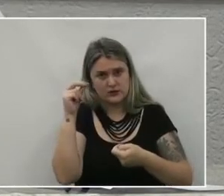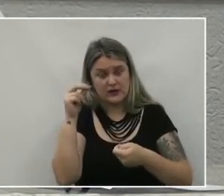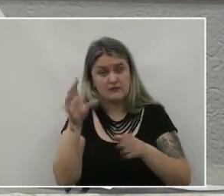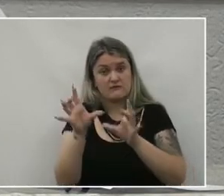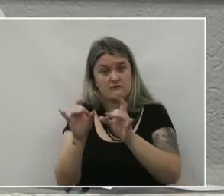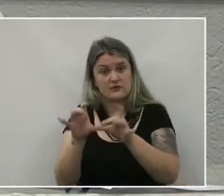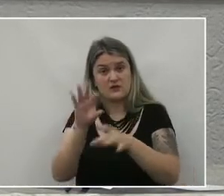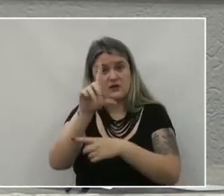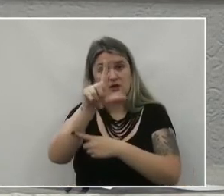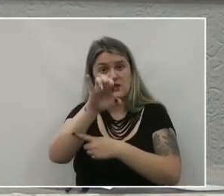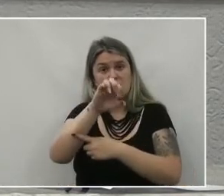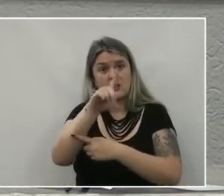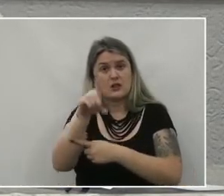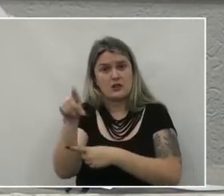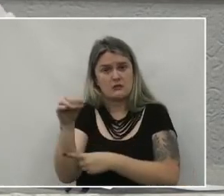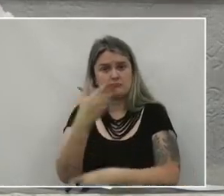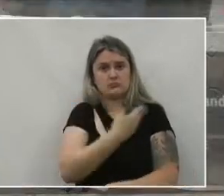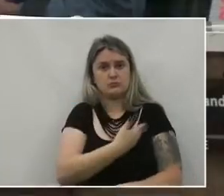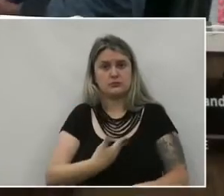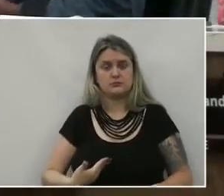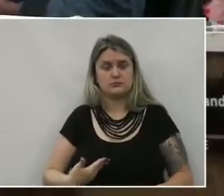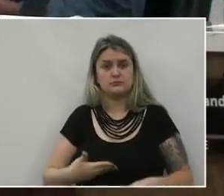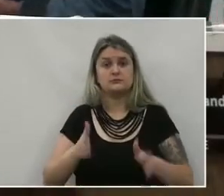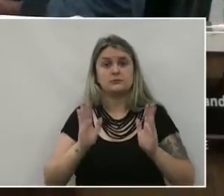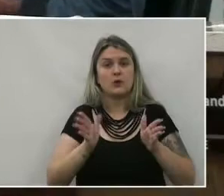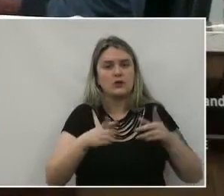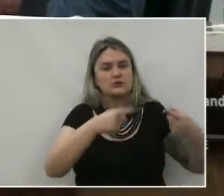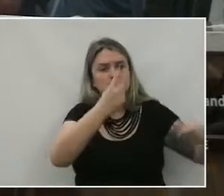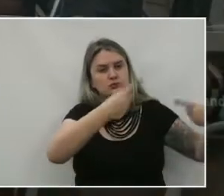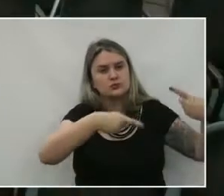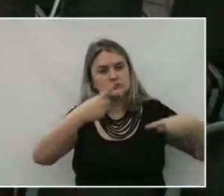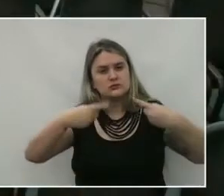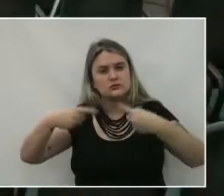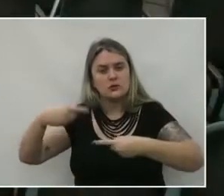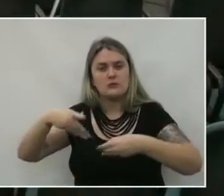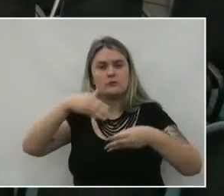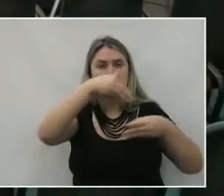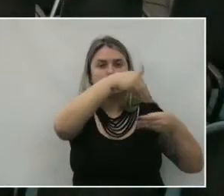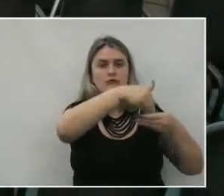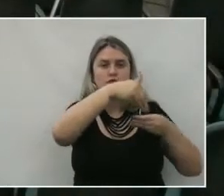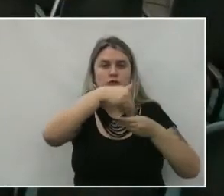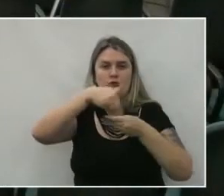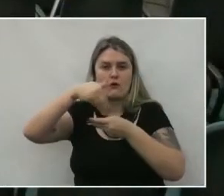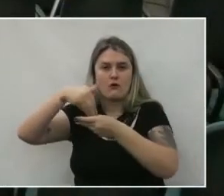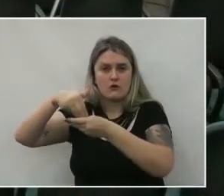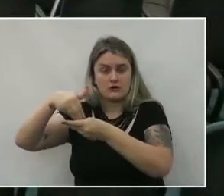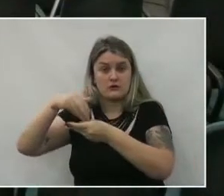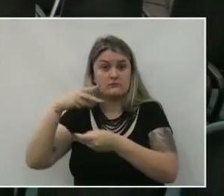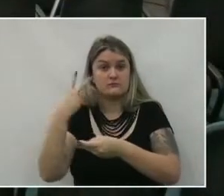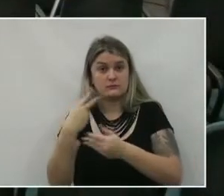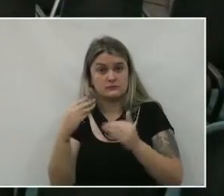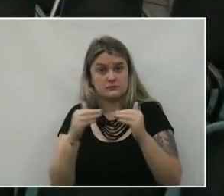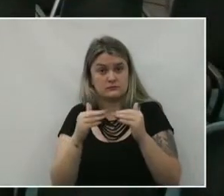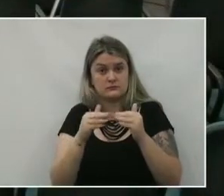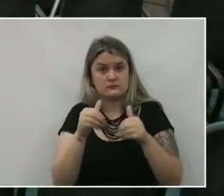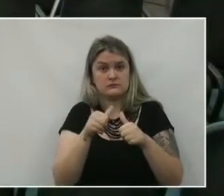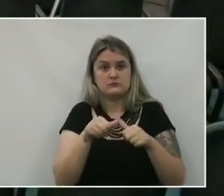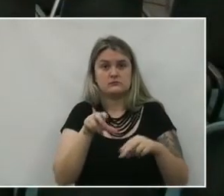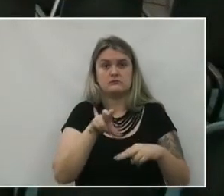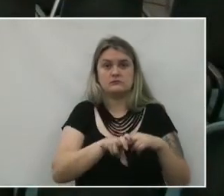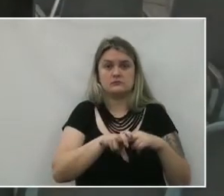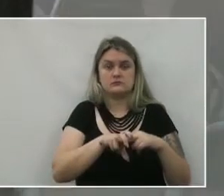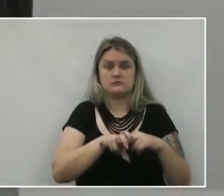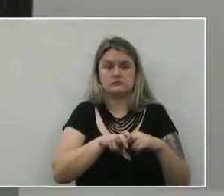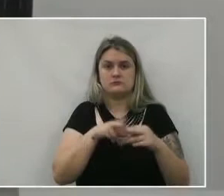da modalidade leilão público Em discussão, em votação, senhores vereadores que aprovam, permaneçam como estão